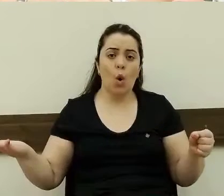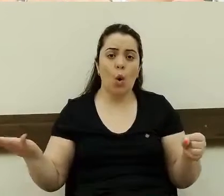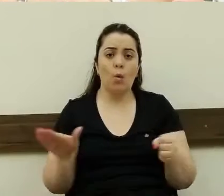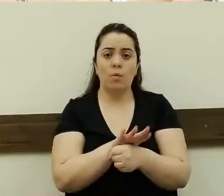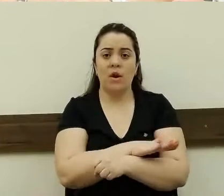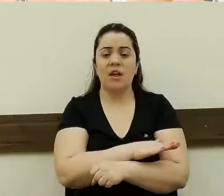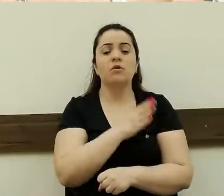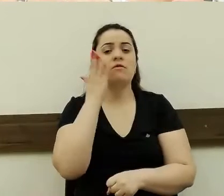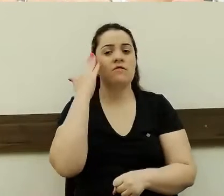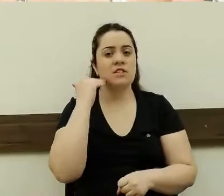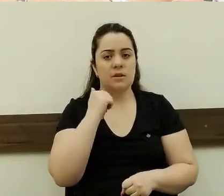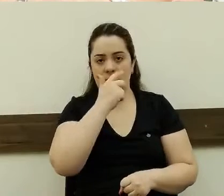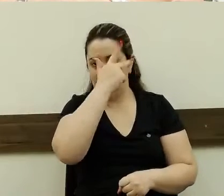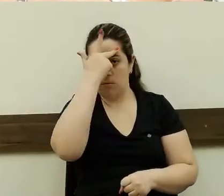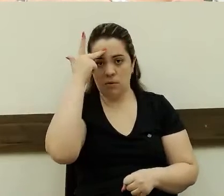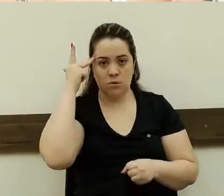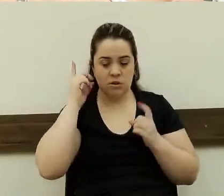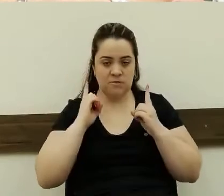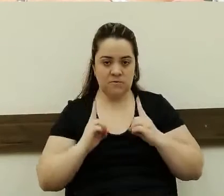pessoas com deficiência tem.